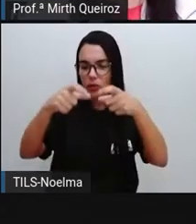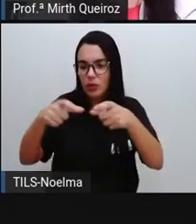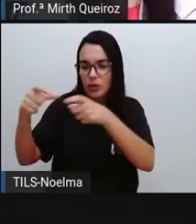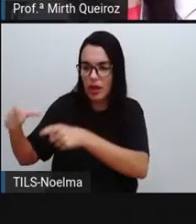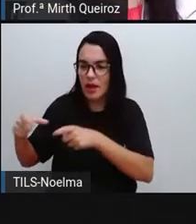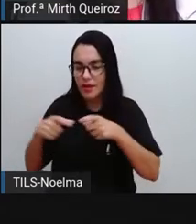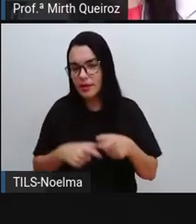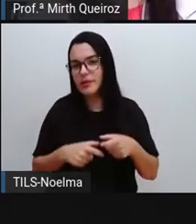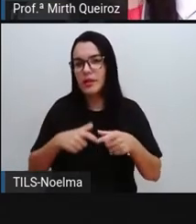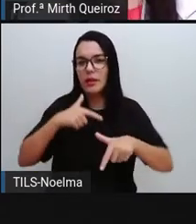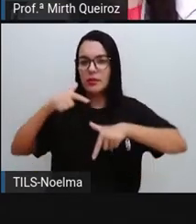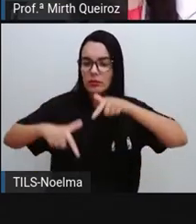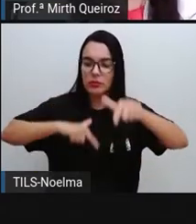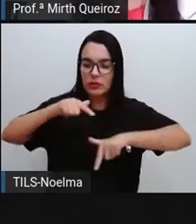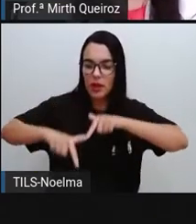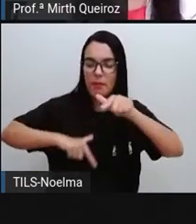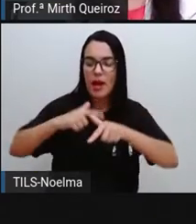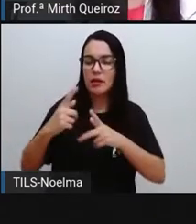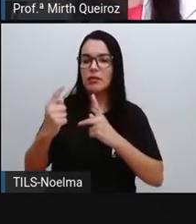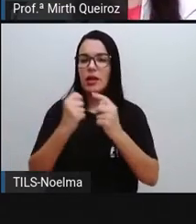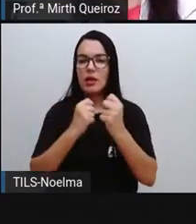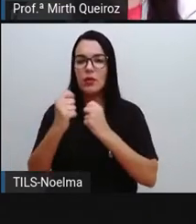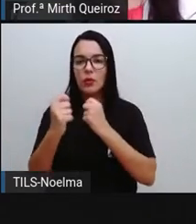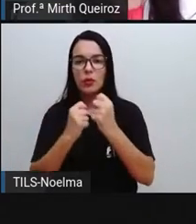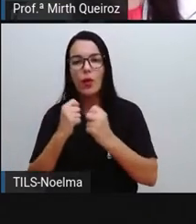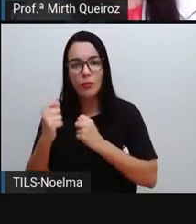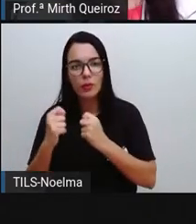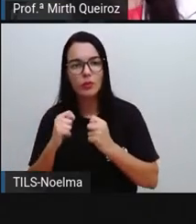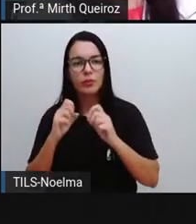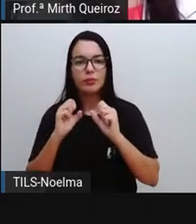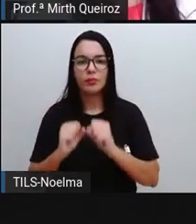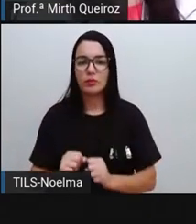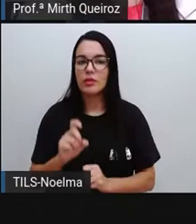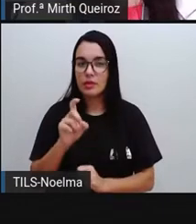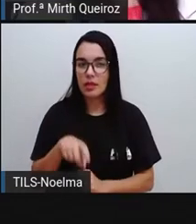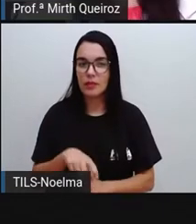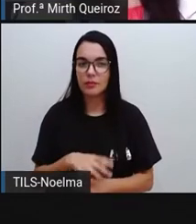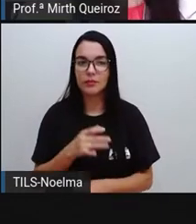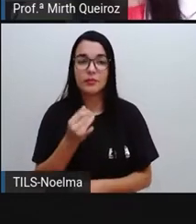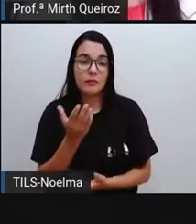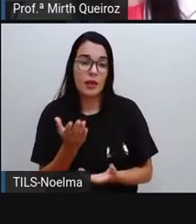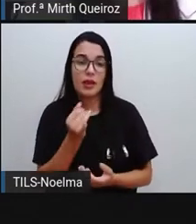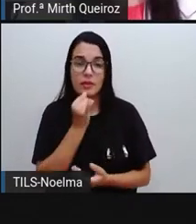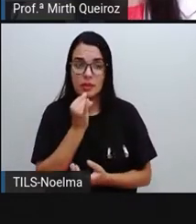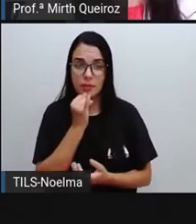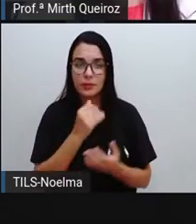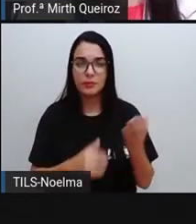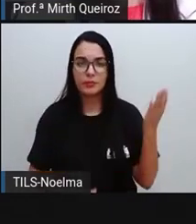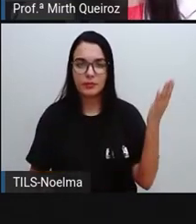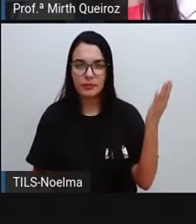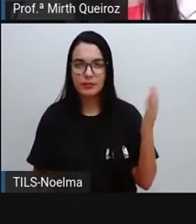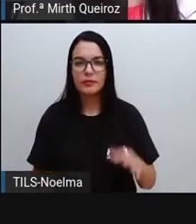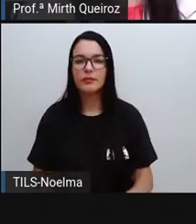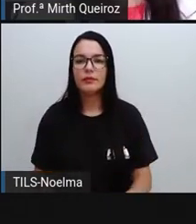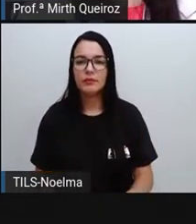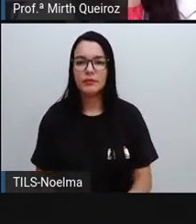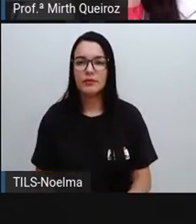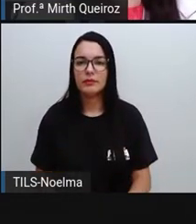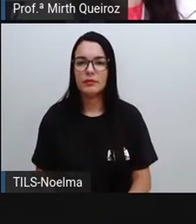atividades econômicas, para que ele chegue até a gente. Como assim, Prô? Vamos lá ver.